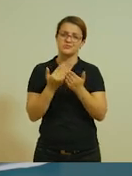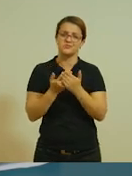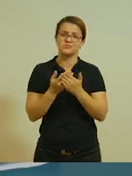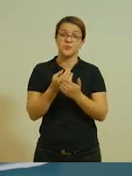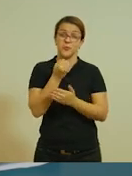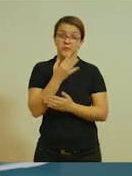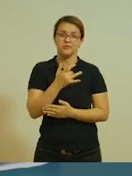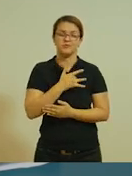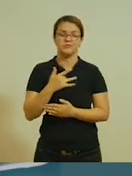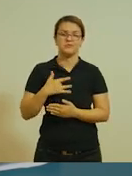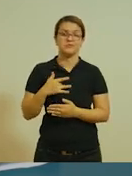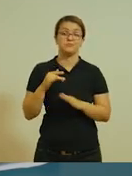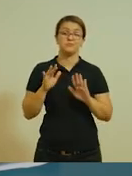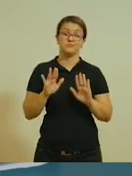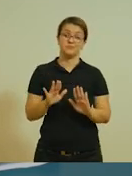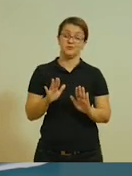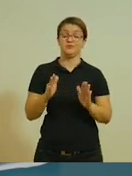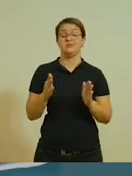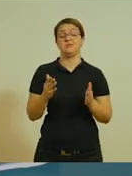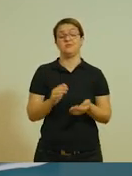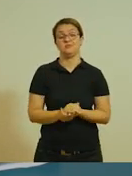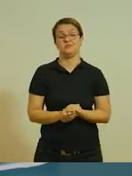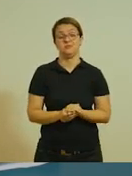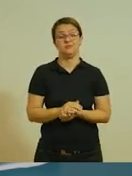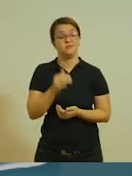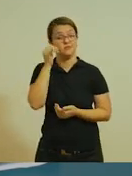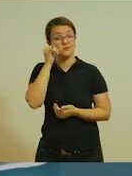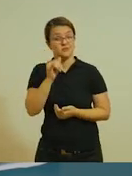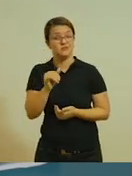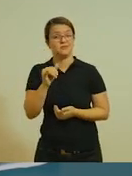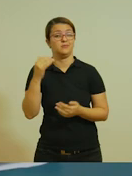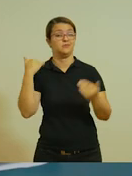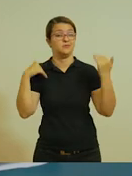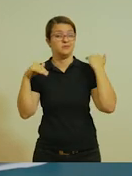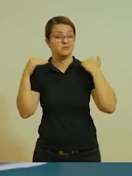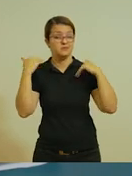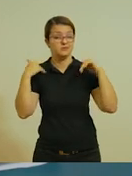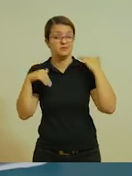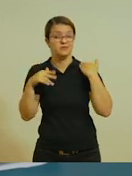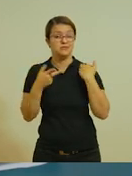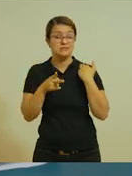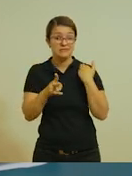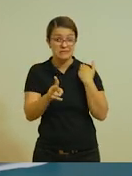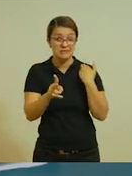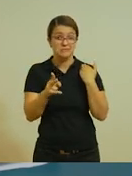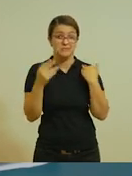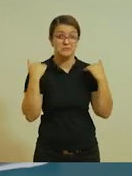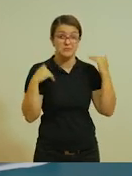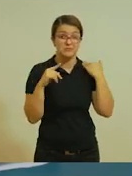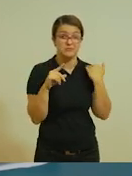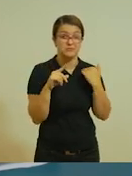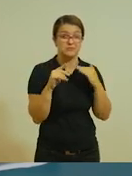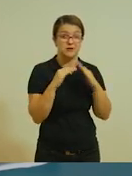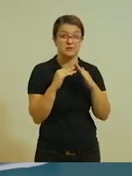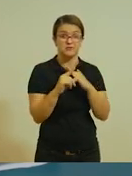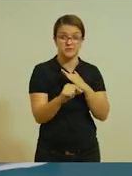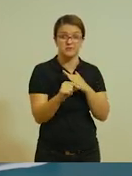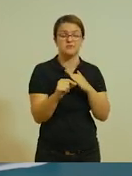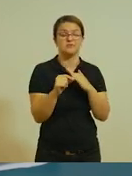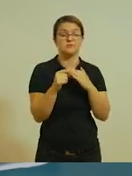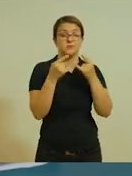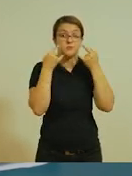Todos bem com saúde. Mas por enquanto, pessoal, evitem sair de casa. Sempre que sair de casa, use máscara.